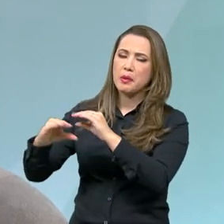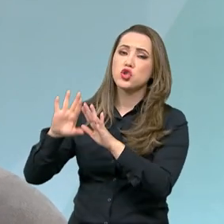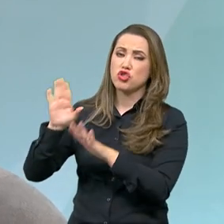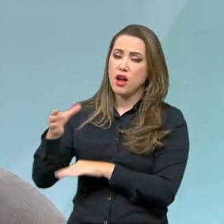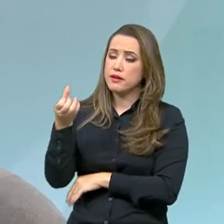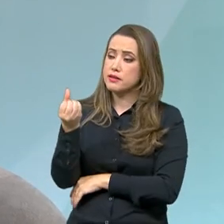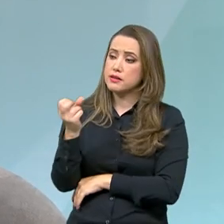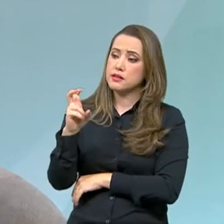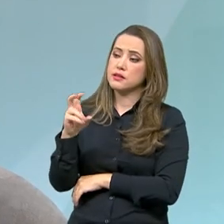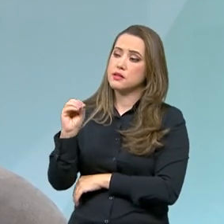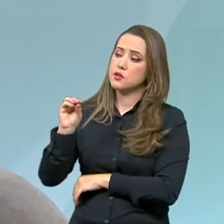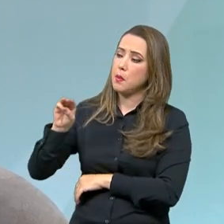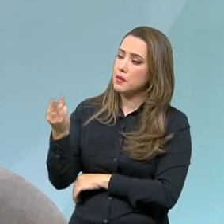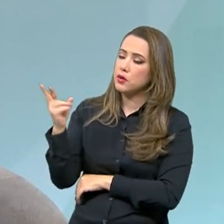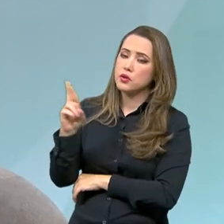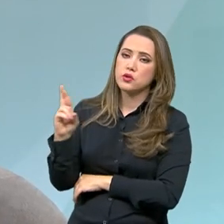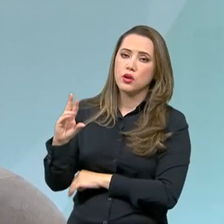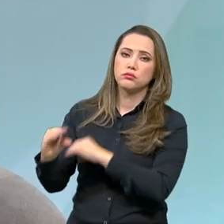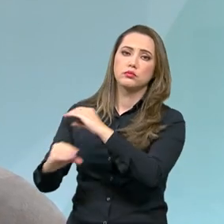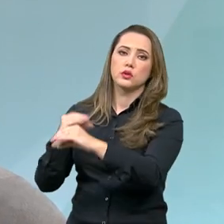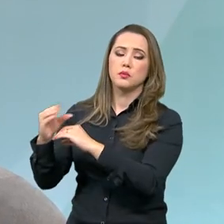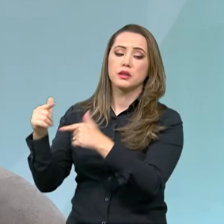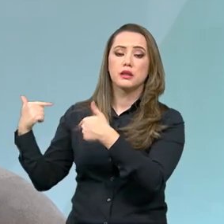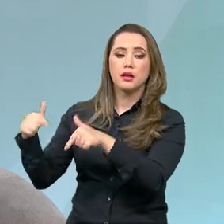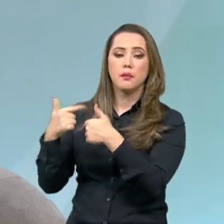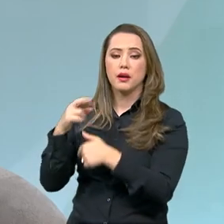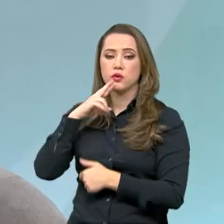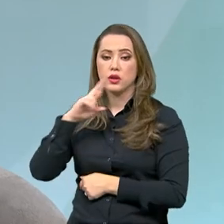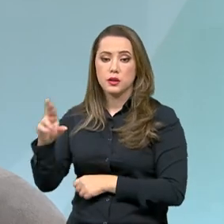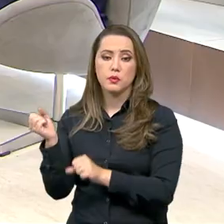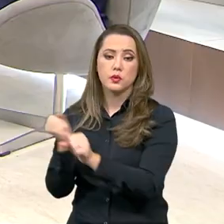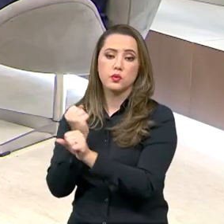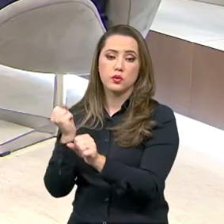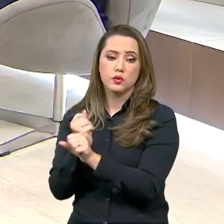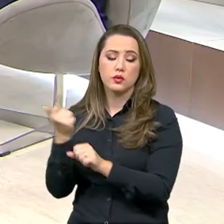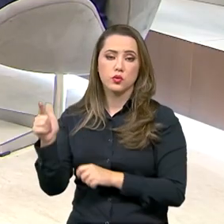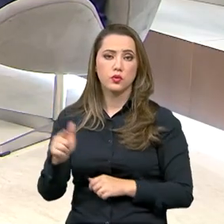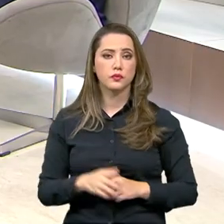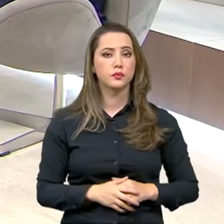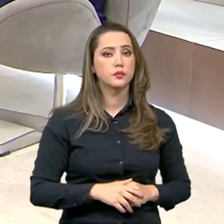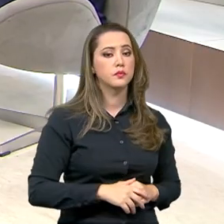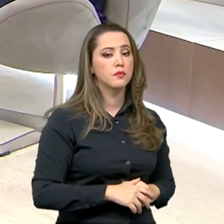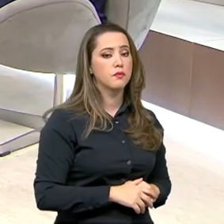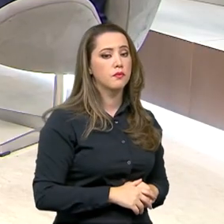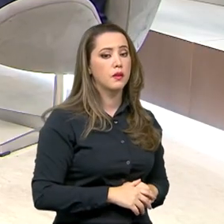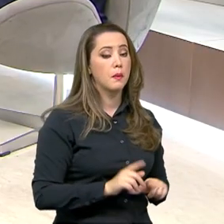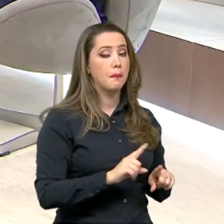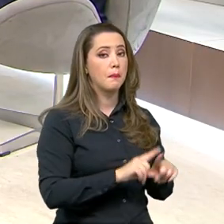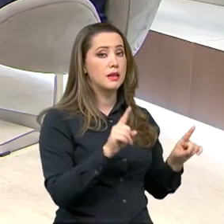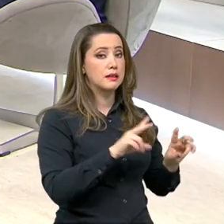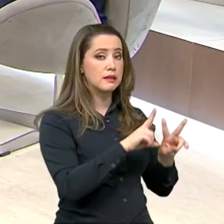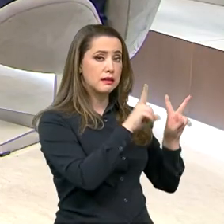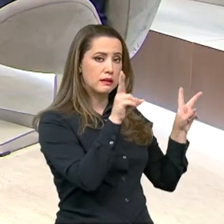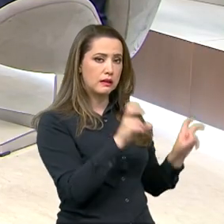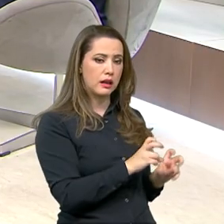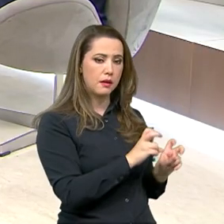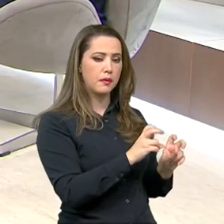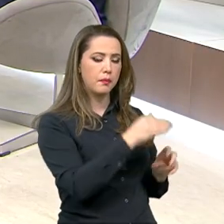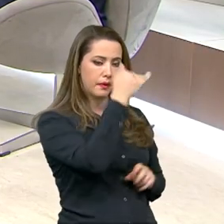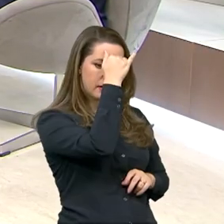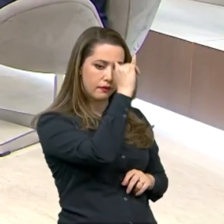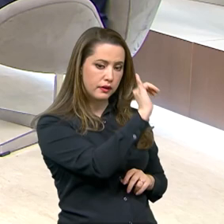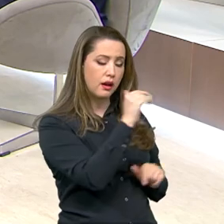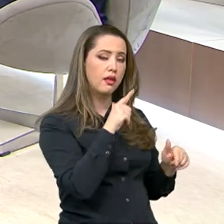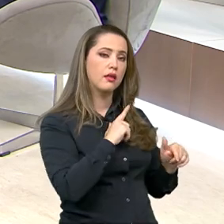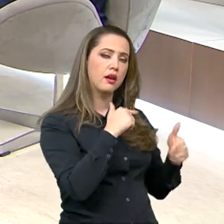milhões de reais, tanto para ações de resposta quanto para ações de reconstrução. Agora, nesse aspecto de prevenção, o senhor falou que tem todo esse